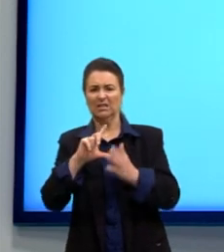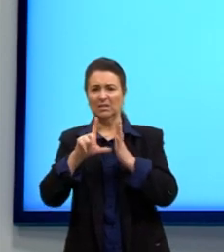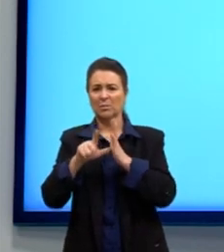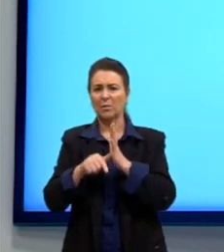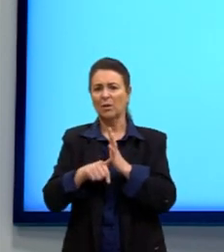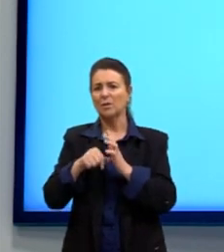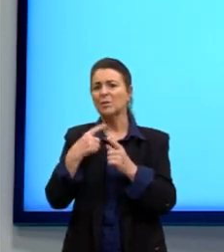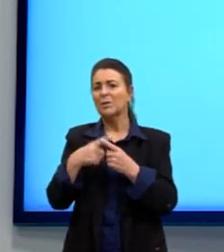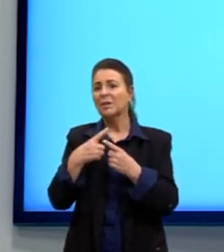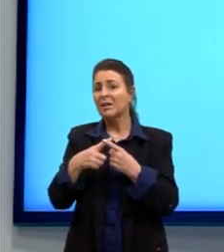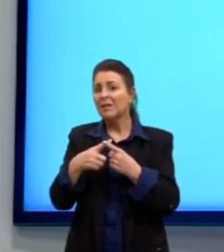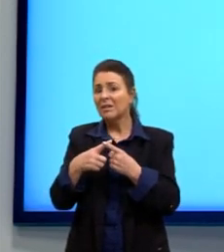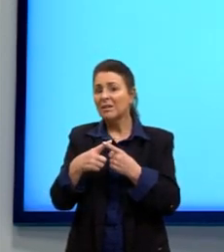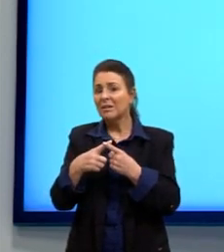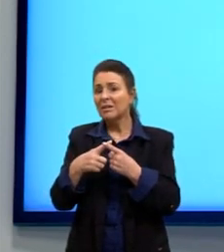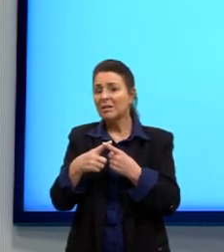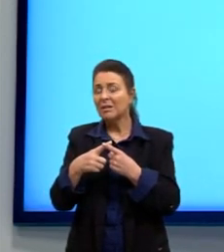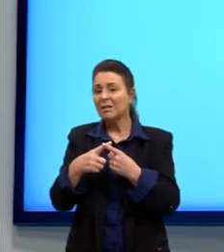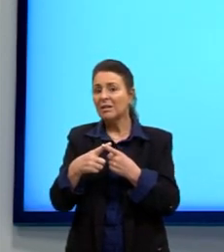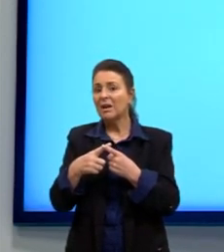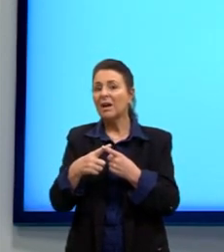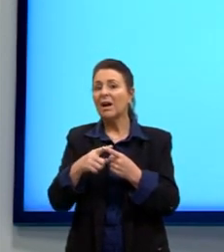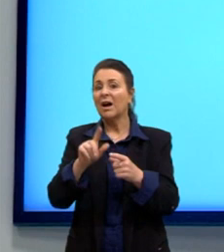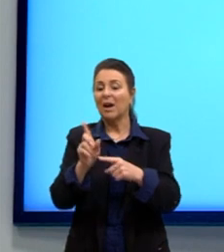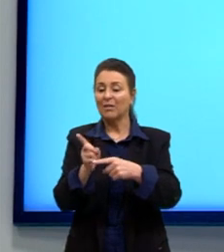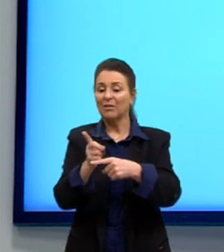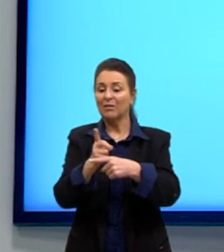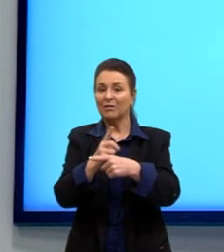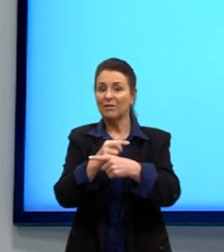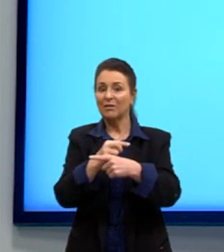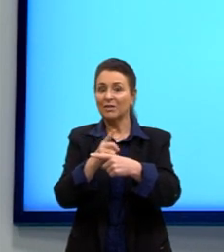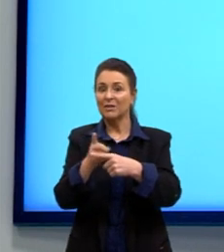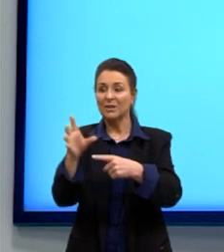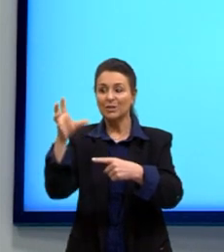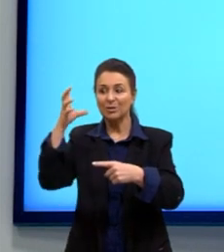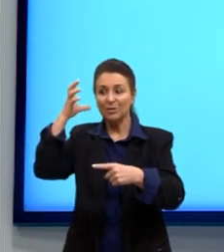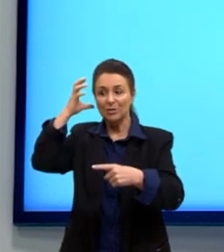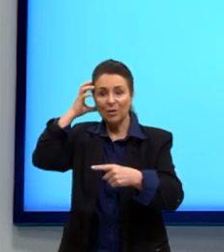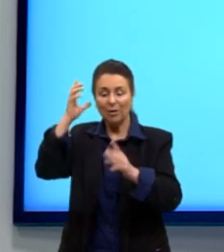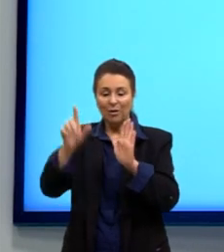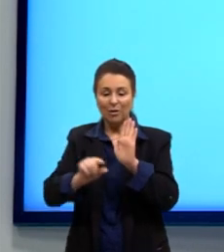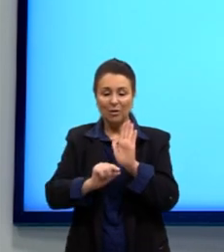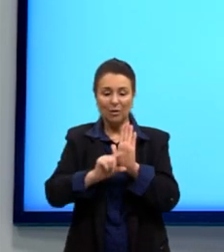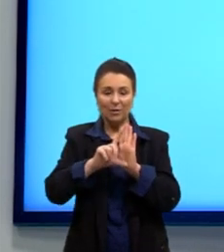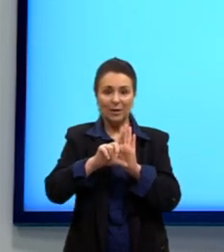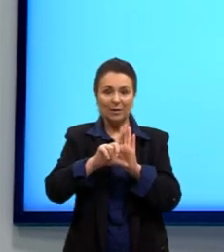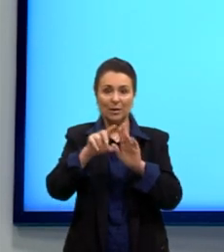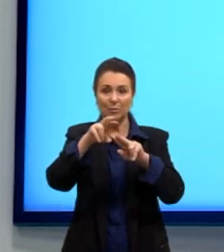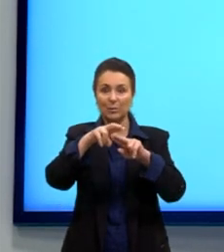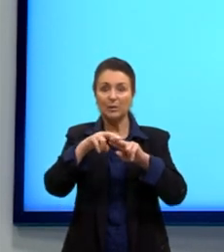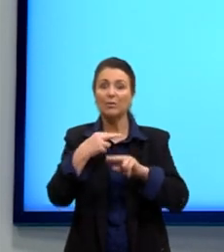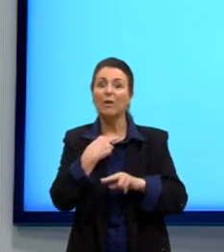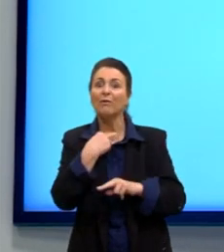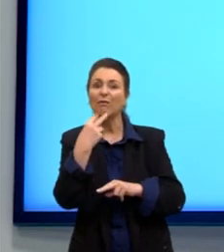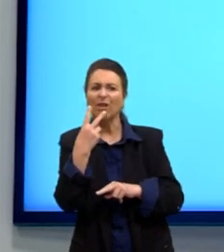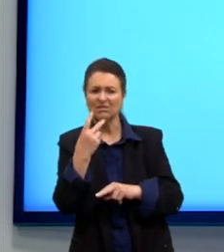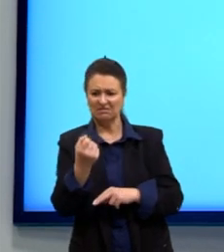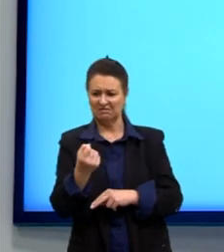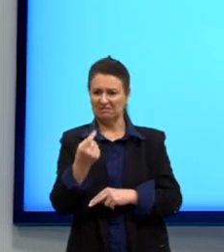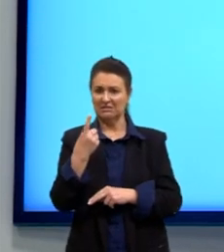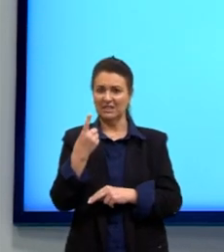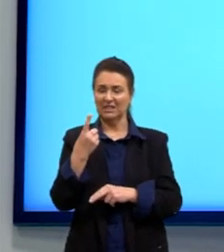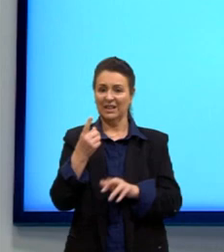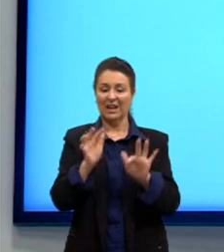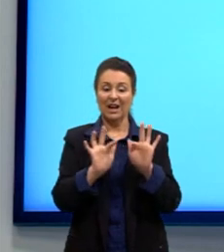O que que acontece? Na verdade, a velocidade do som aumenta. Por isso que a voz fica tão esquisita, né? A gente vai ter o que ali? Uma